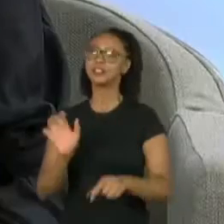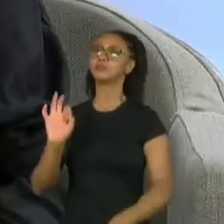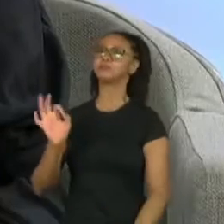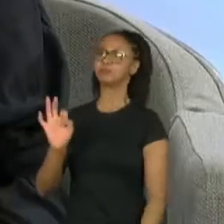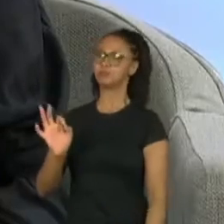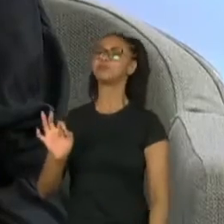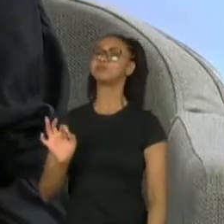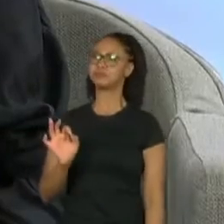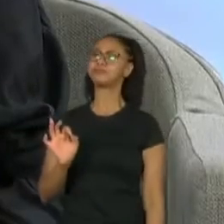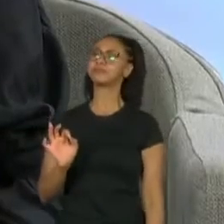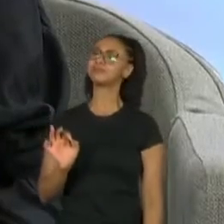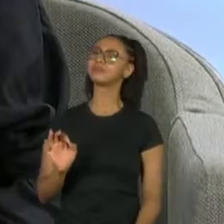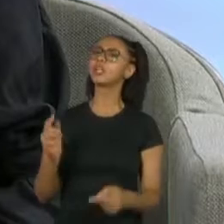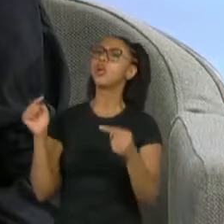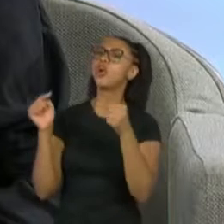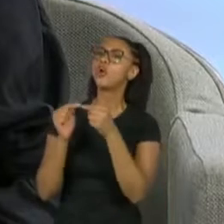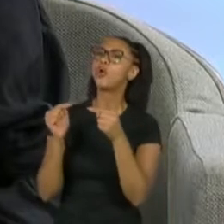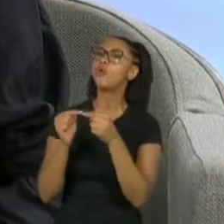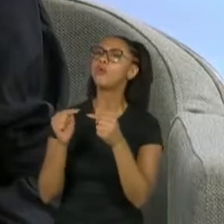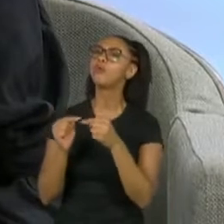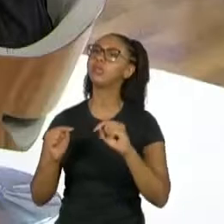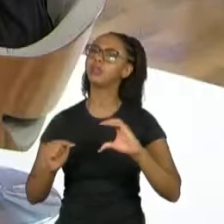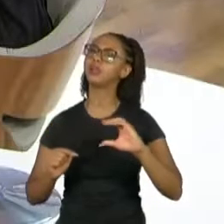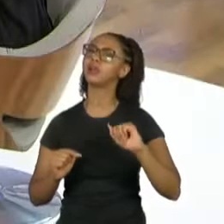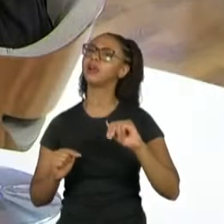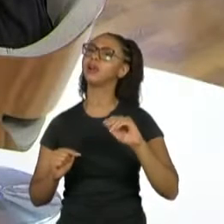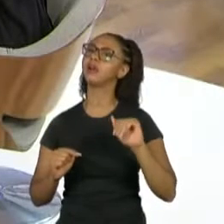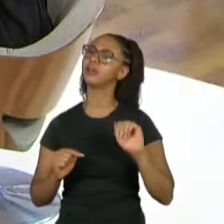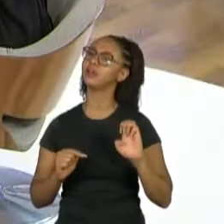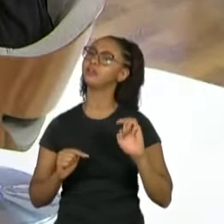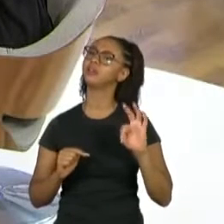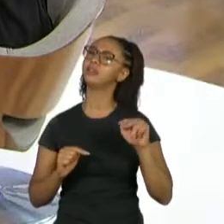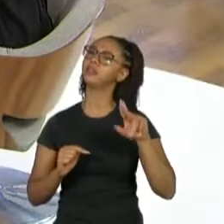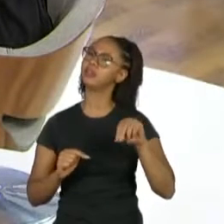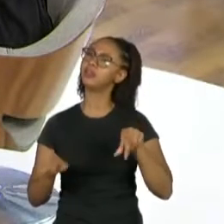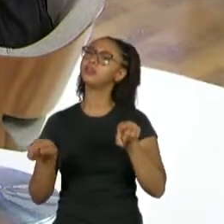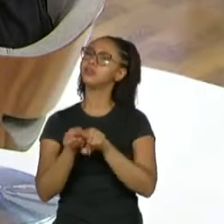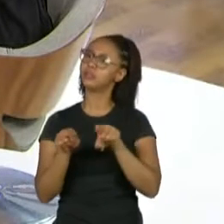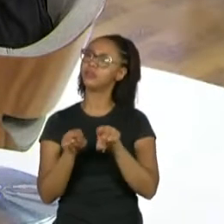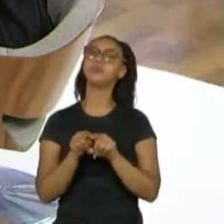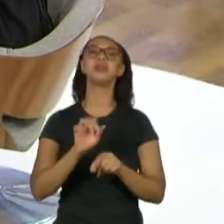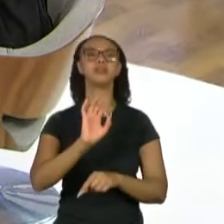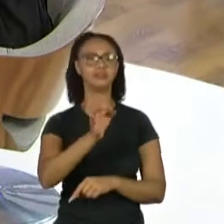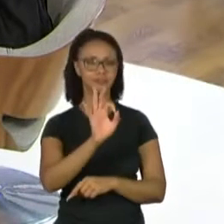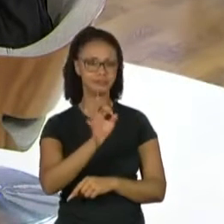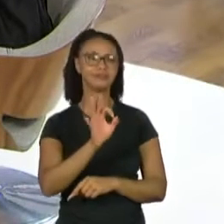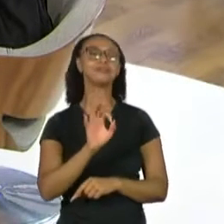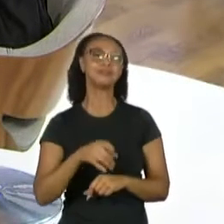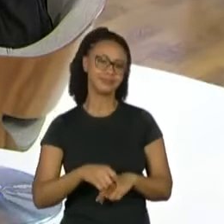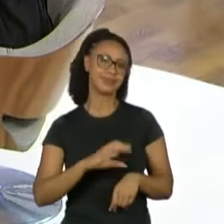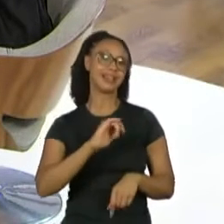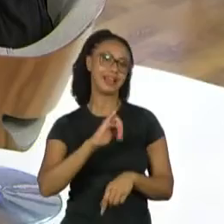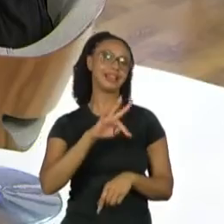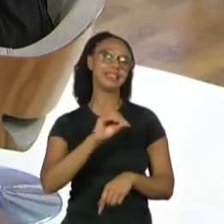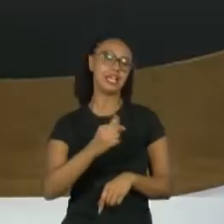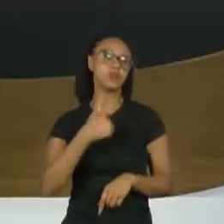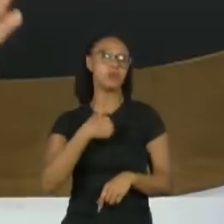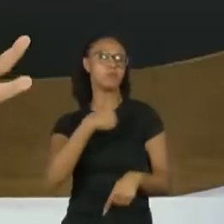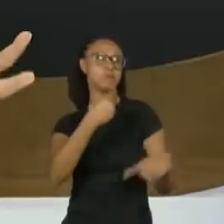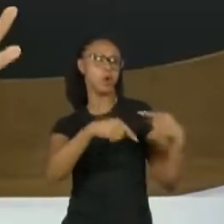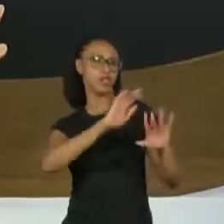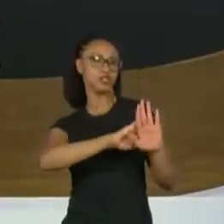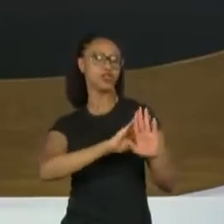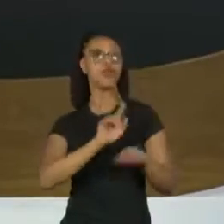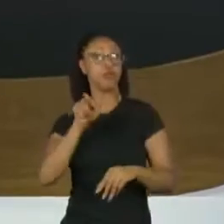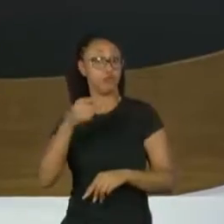Ela dialoga muito com o novo trabalho do Caetano, me remeteu muito ao que também é um trabalho muito político. É verdade. Você